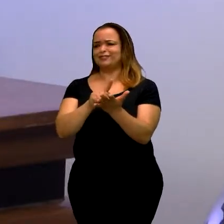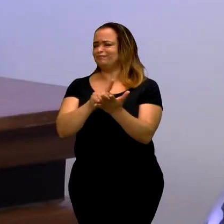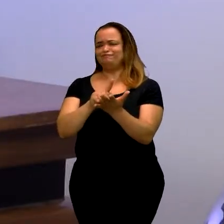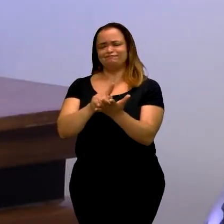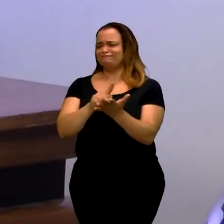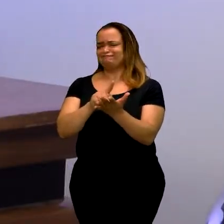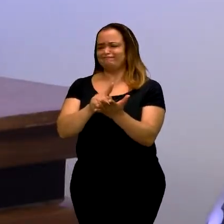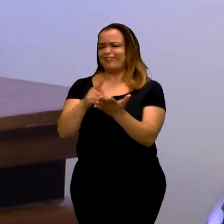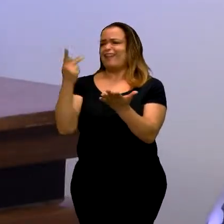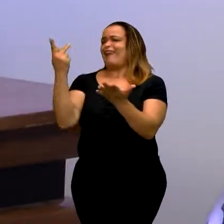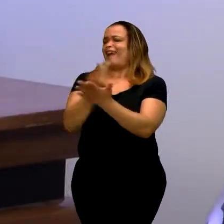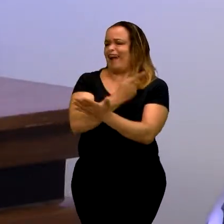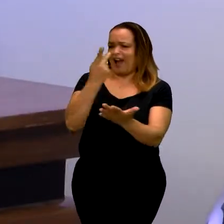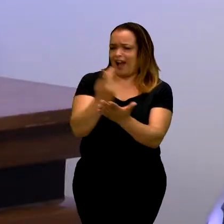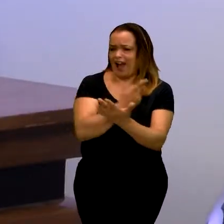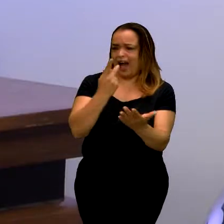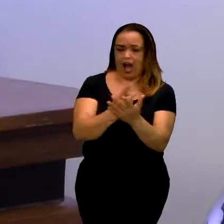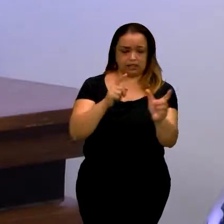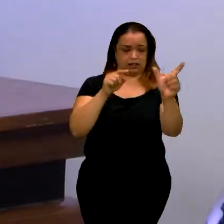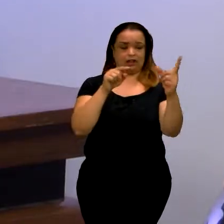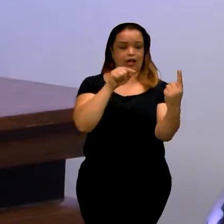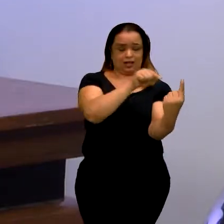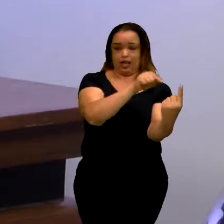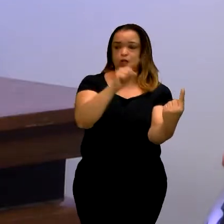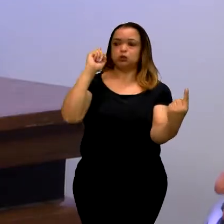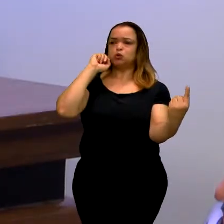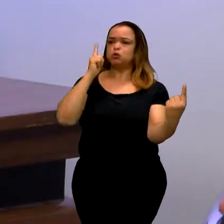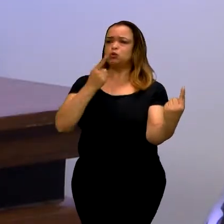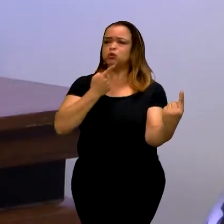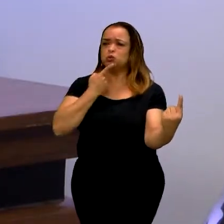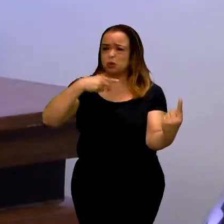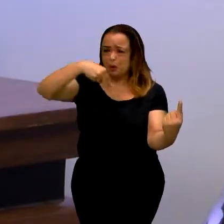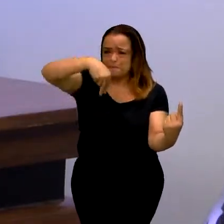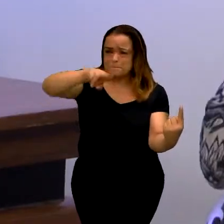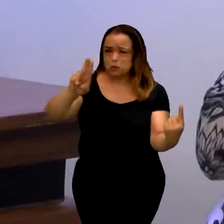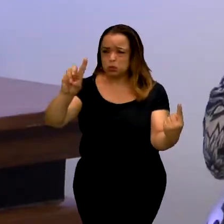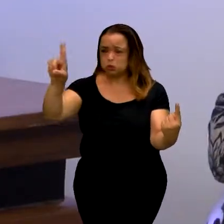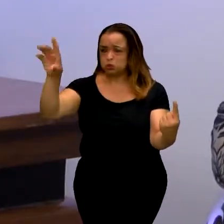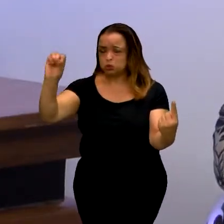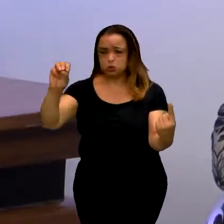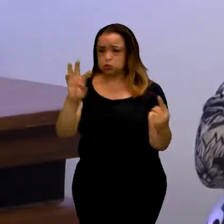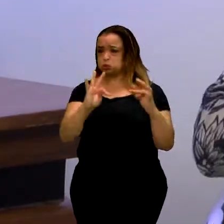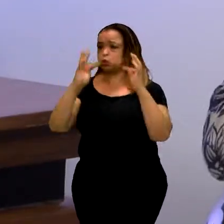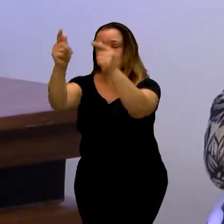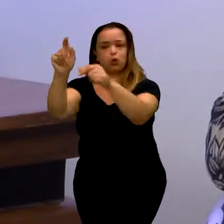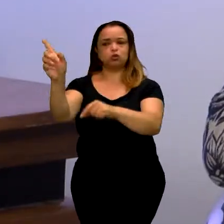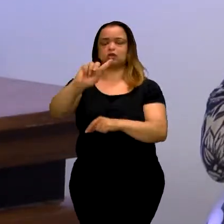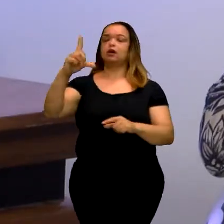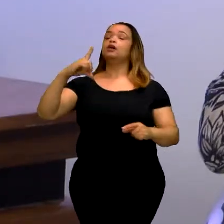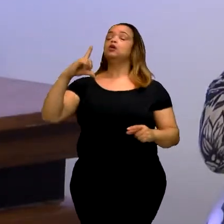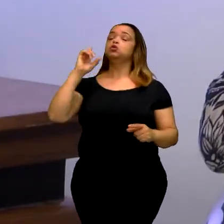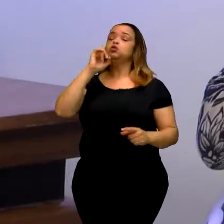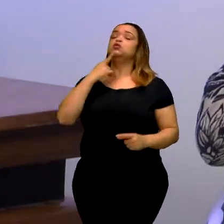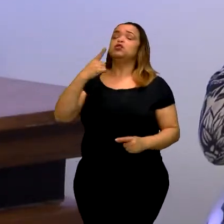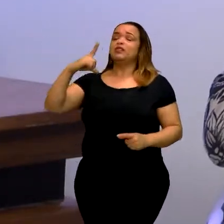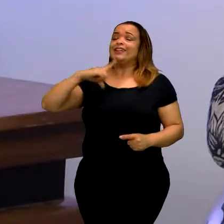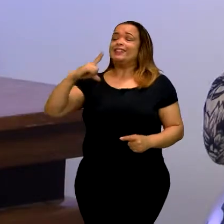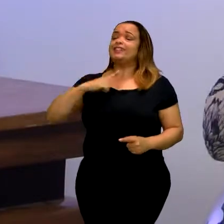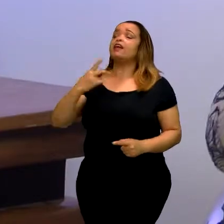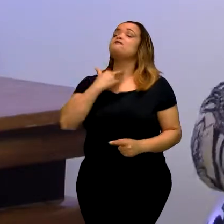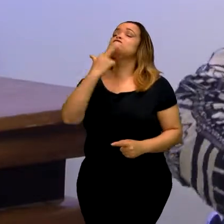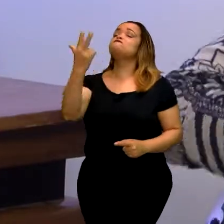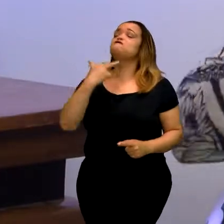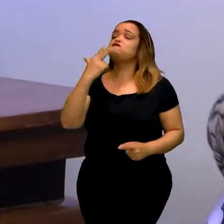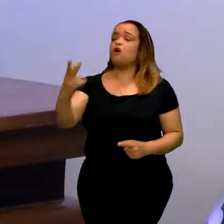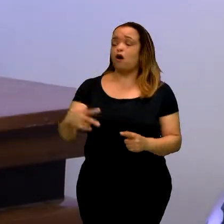a ideia que todo surdo é mudo. E não é, porque todo surdo tem voz. As pessoas surdas